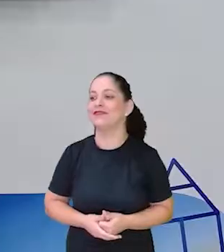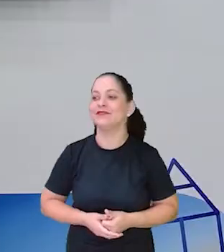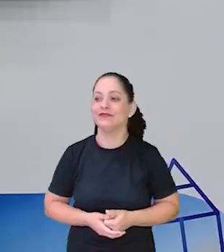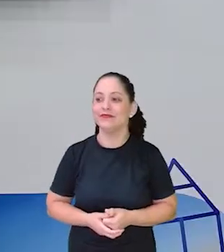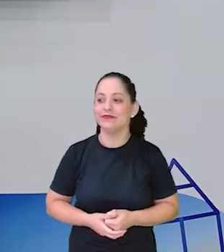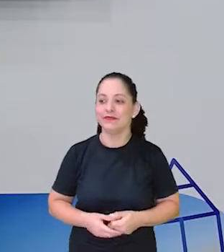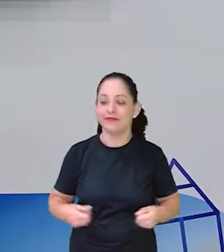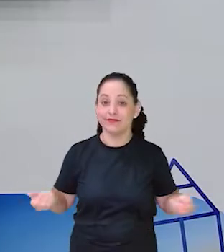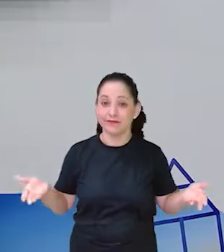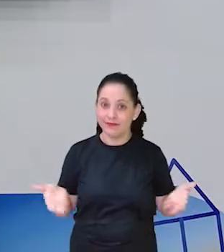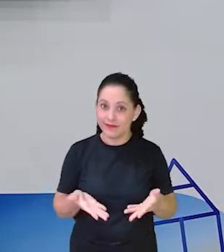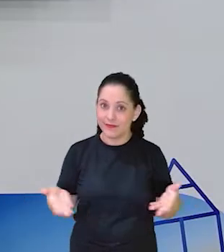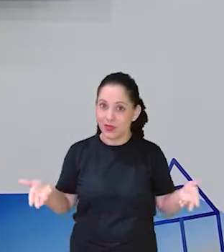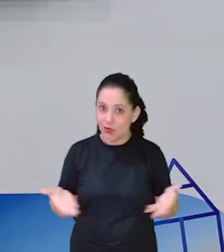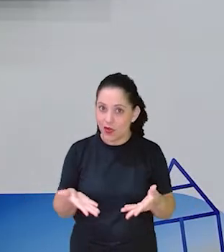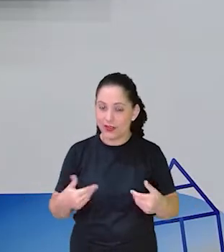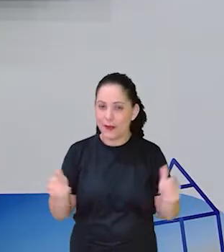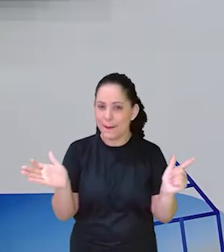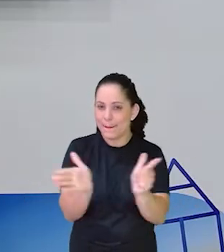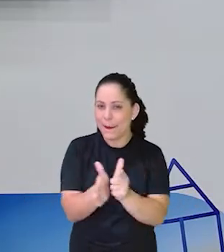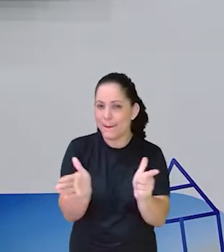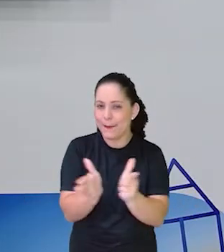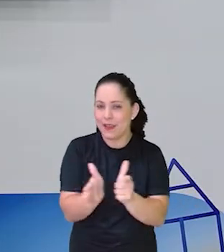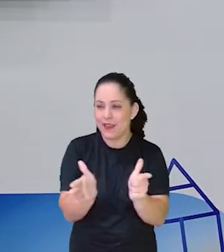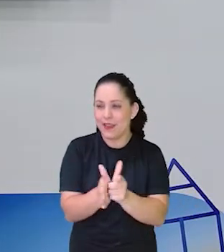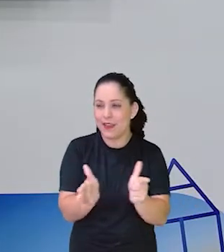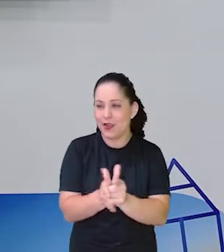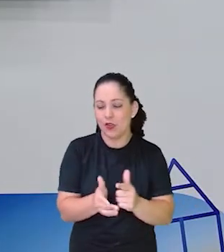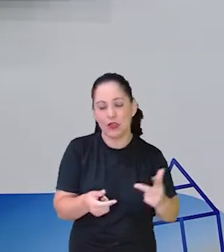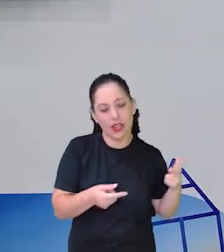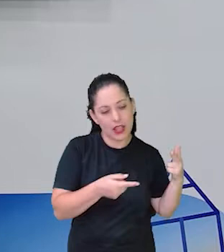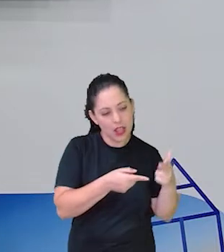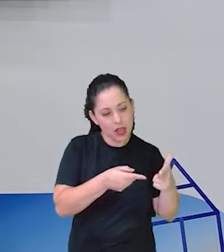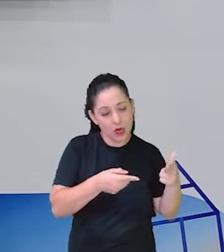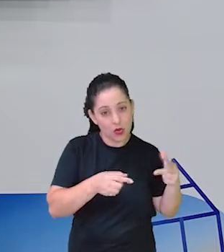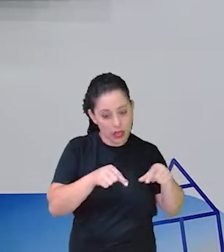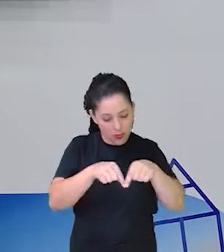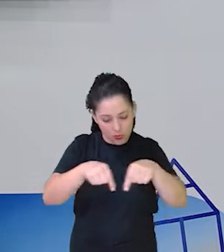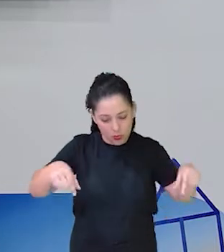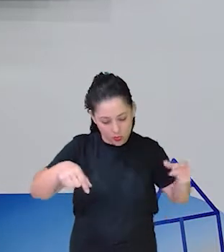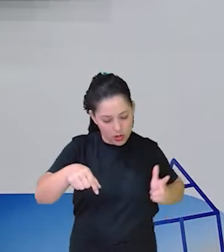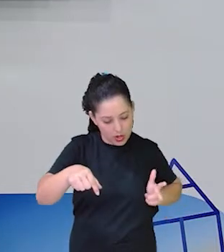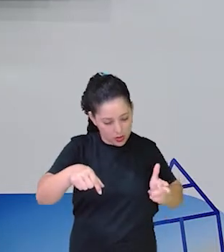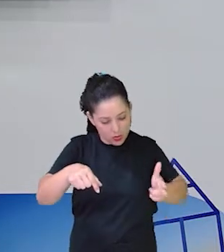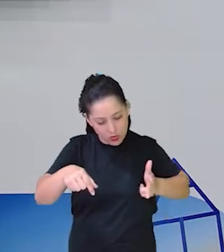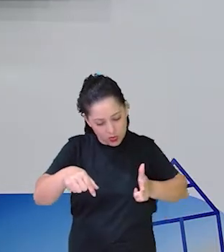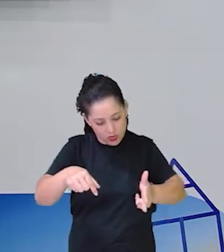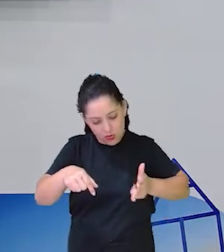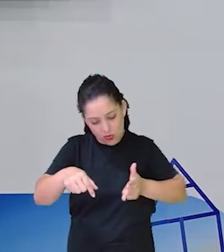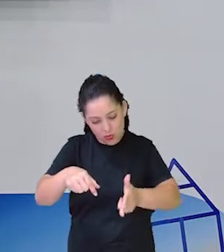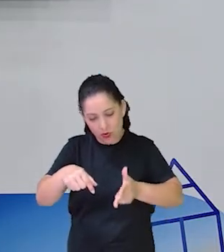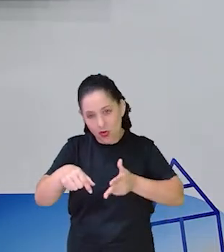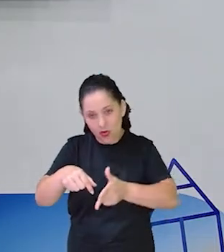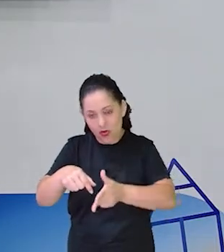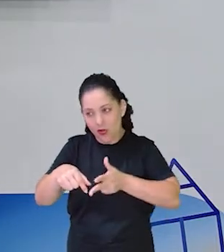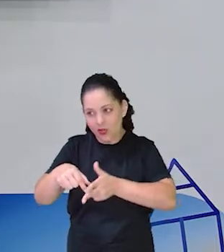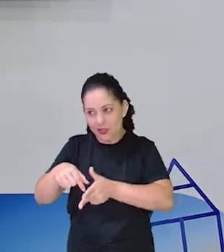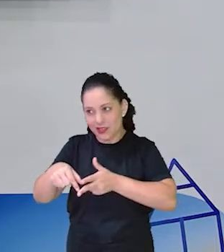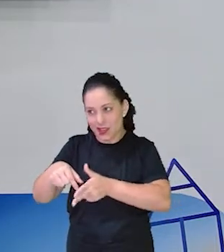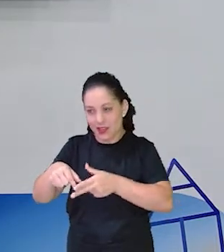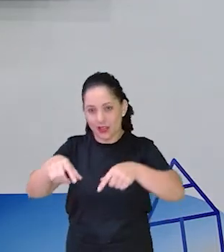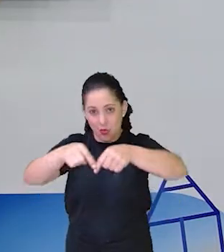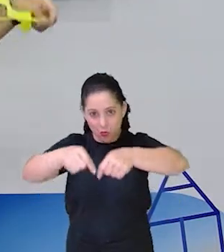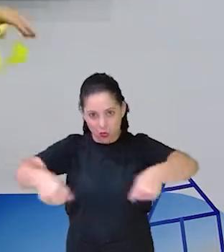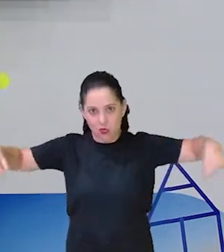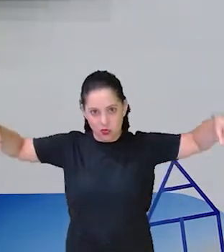alça E com o papel ó Você pode cortar o crepom Assim em tirinhas ó Ó Vamos ver Um desse